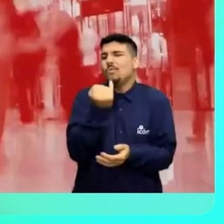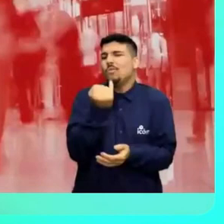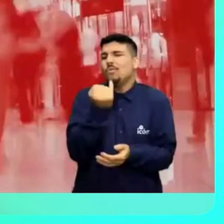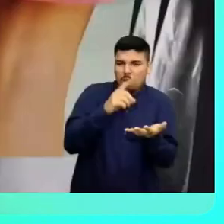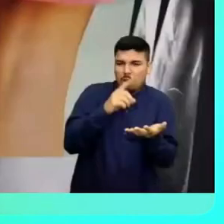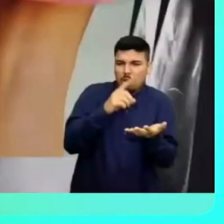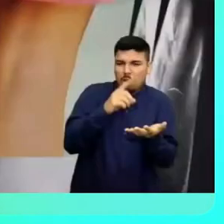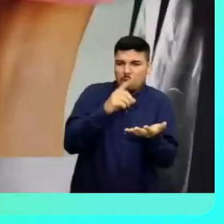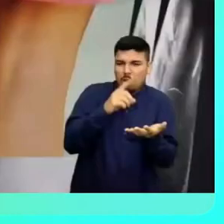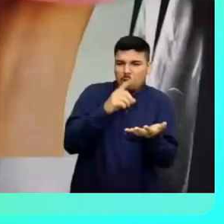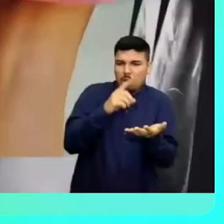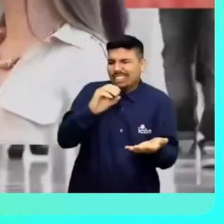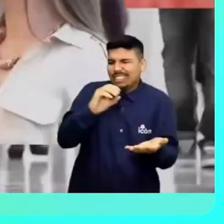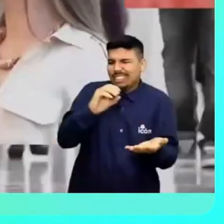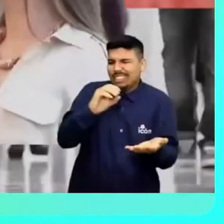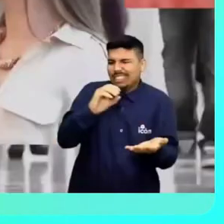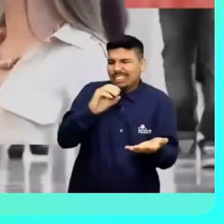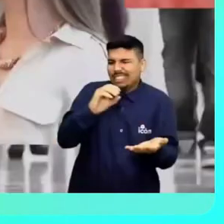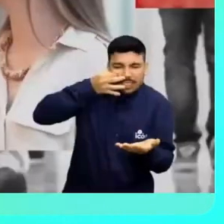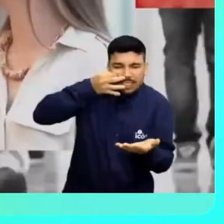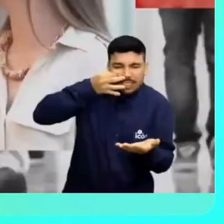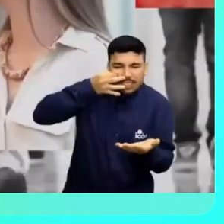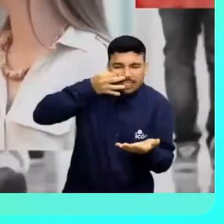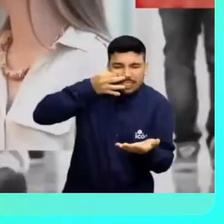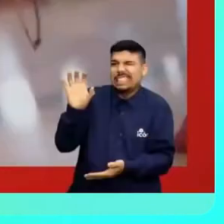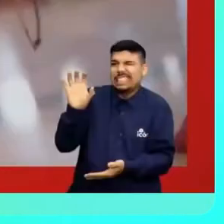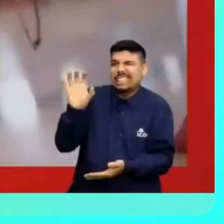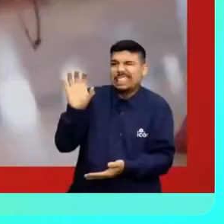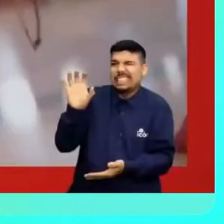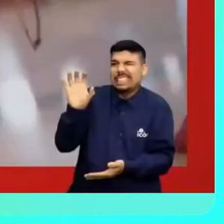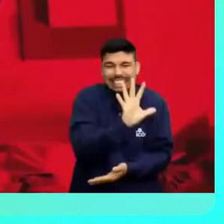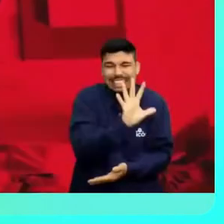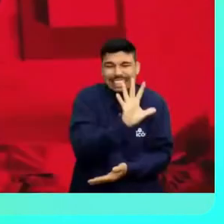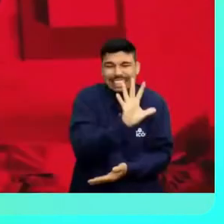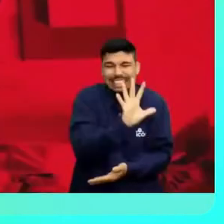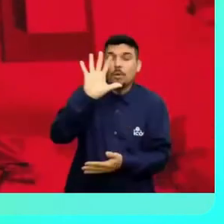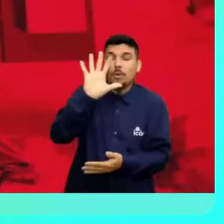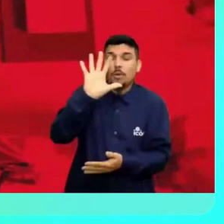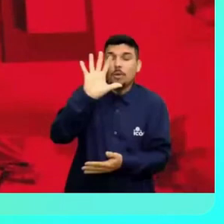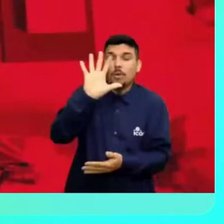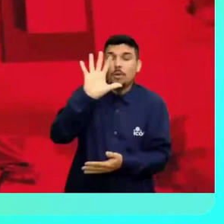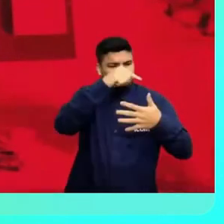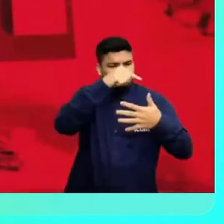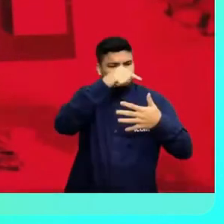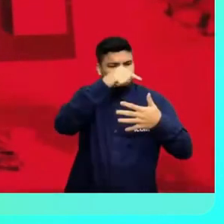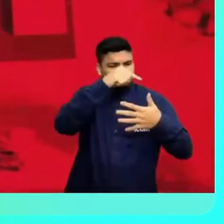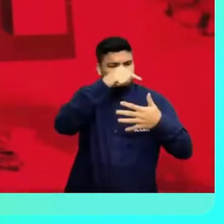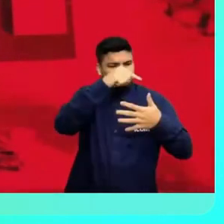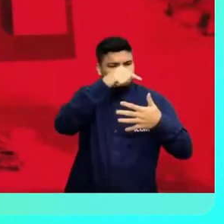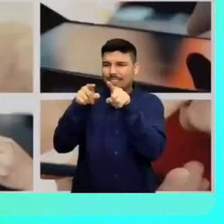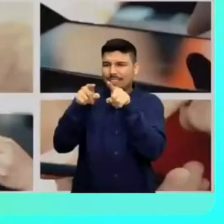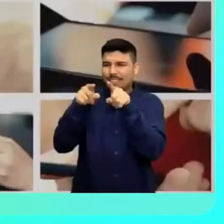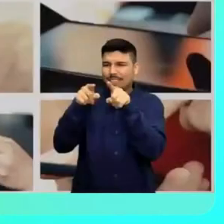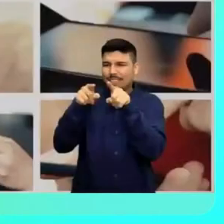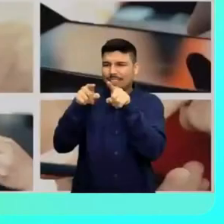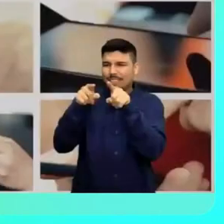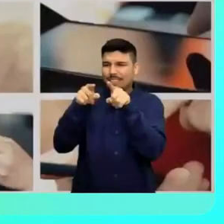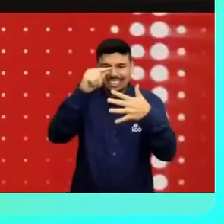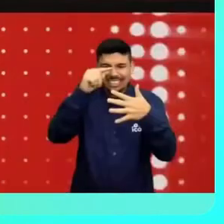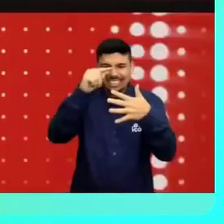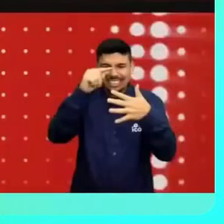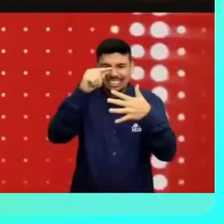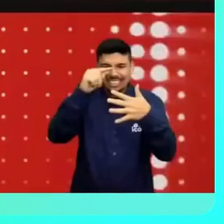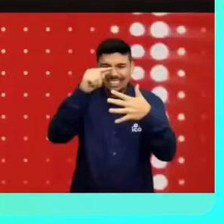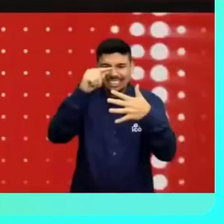lojas físicas em todos os estados do país, com as cinco plataformas digitais, que atendem 100% dos CEPs